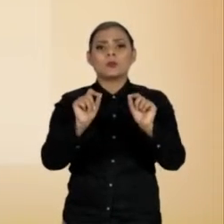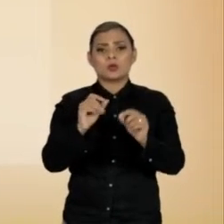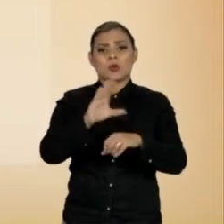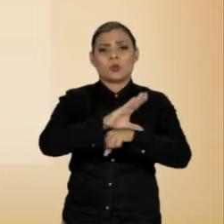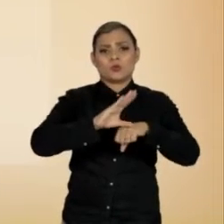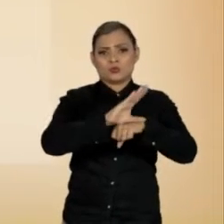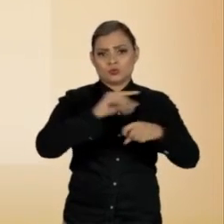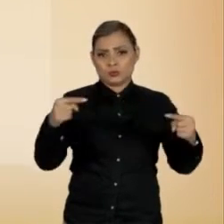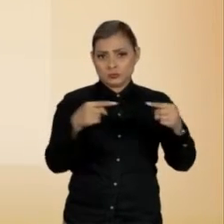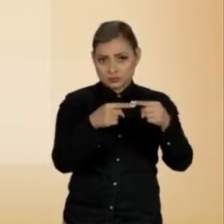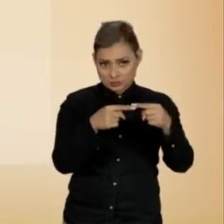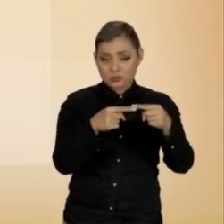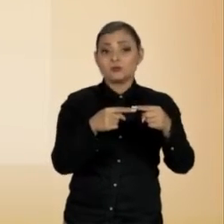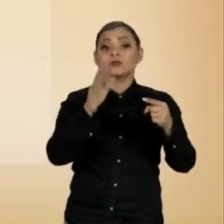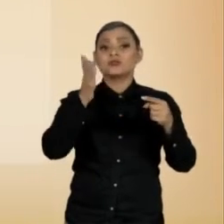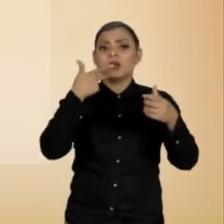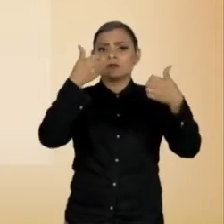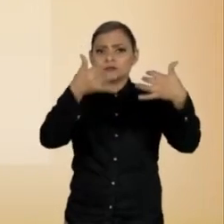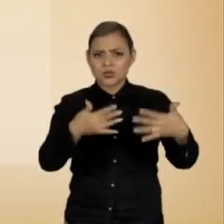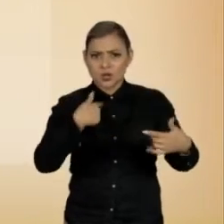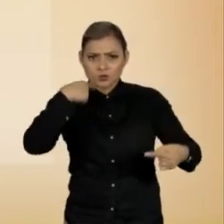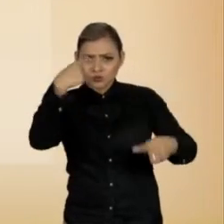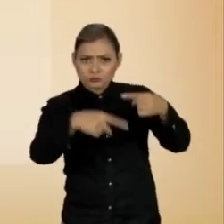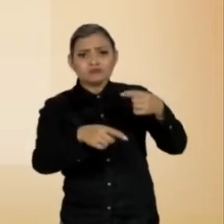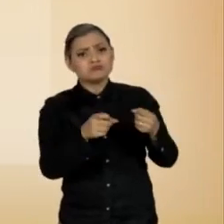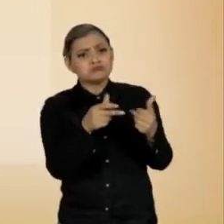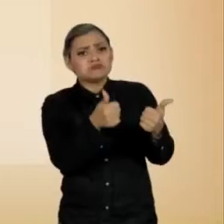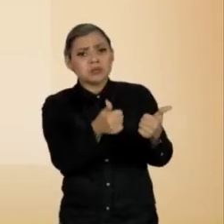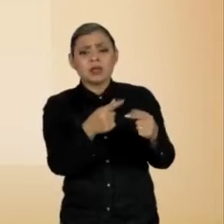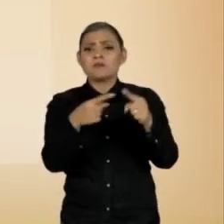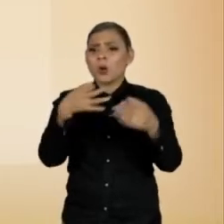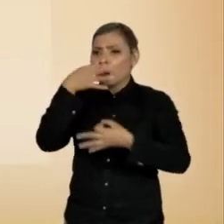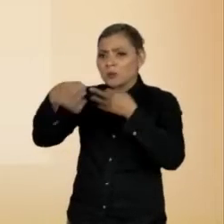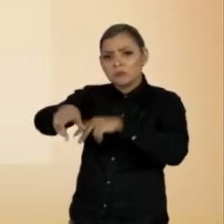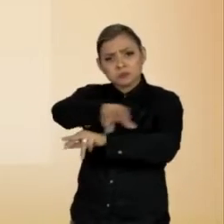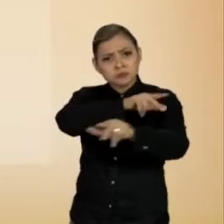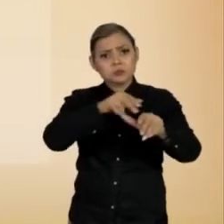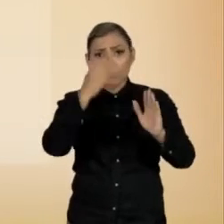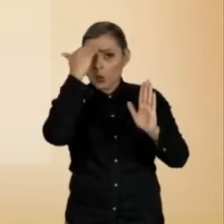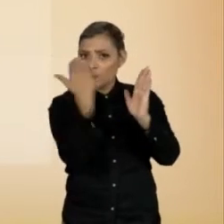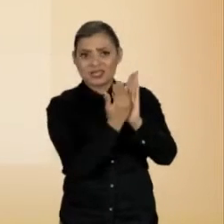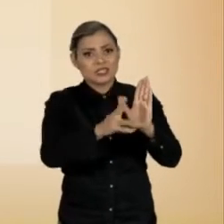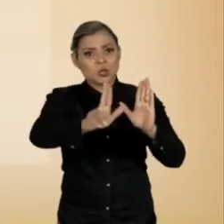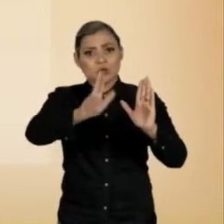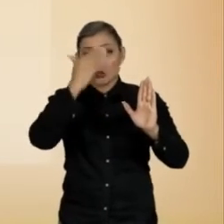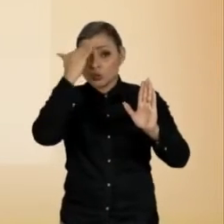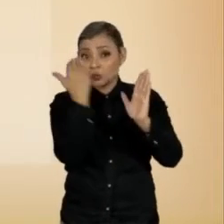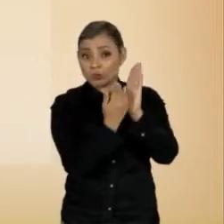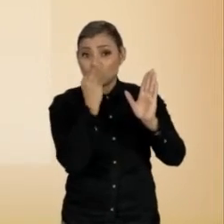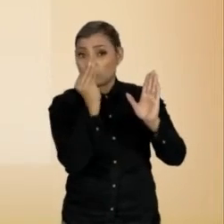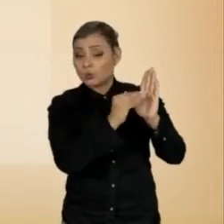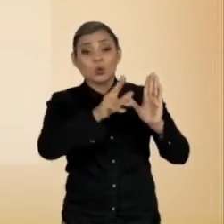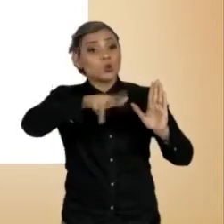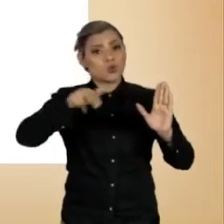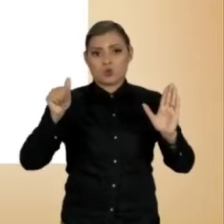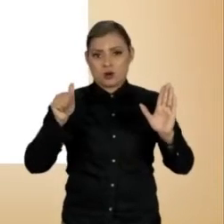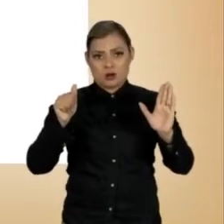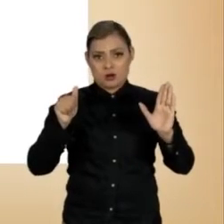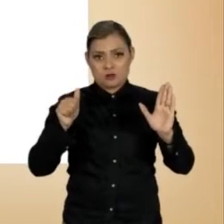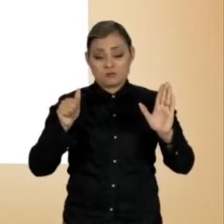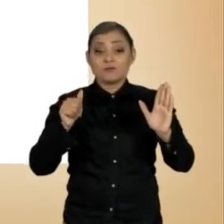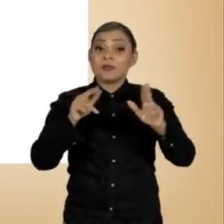Constituição. Quanto a ela, discordar sim, divergir sim, descumprir jamais, afrontá-la nunca.